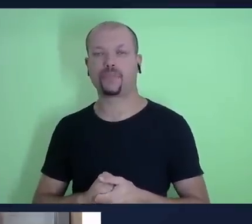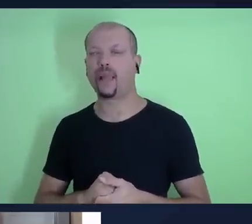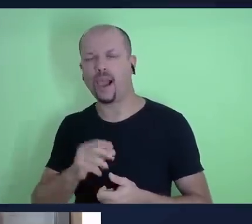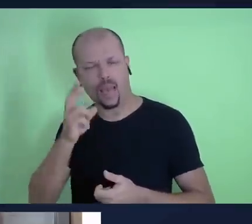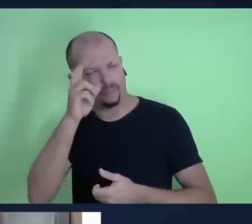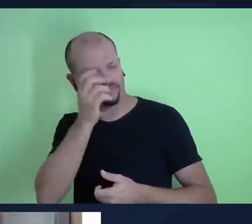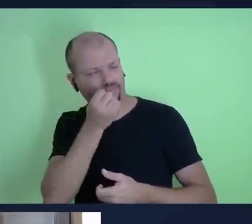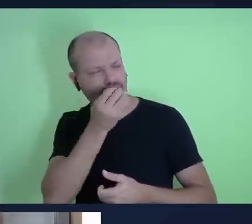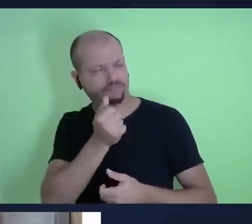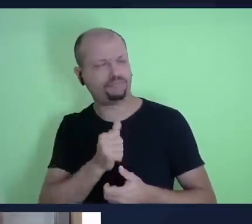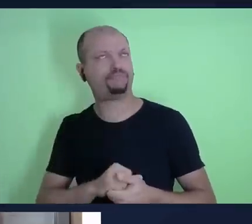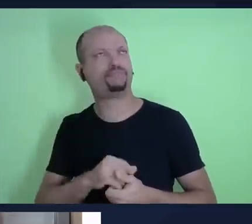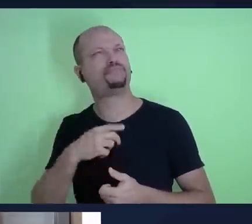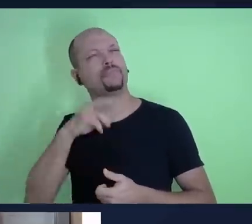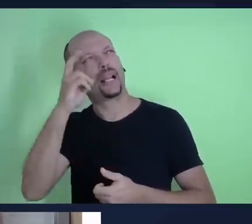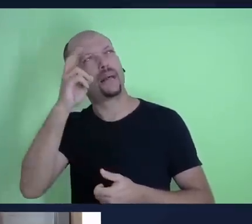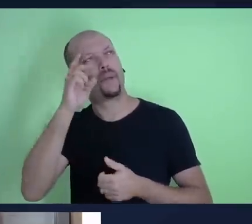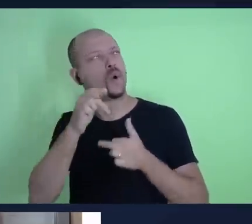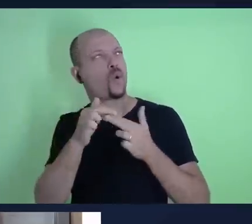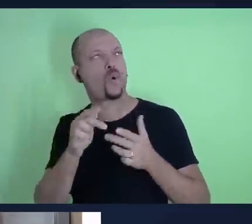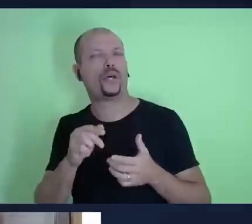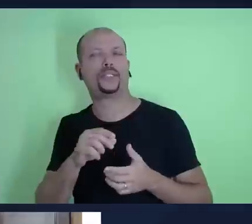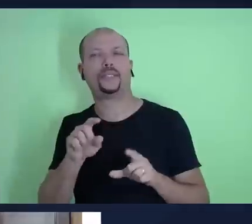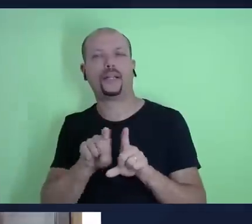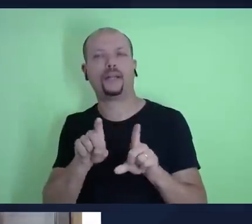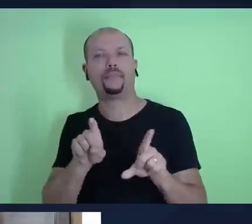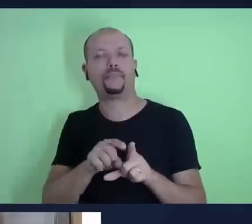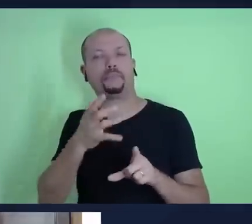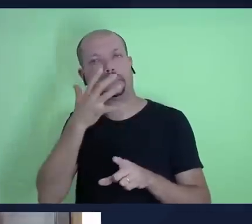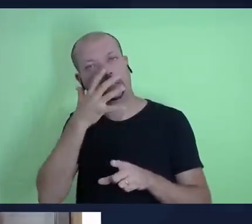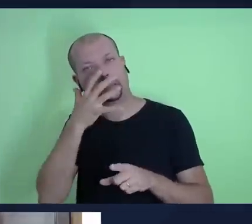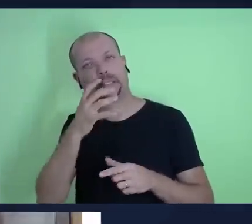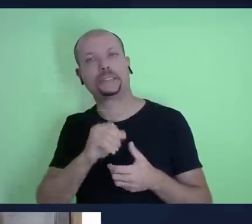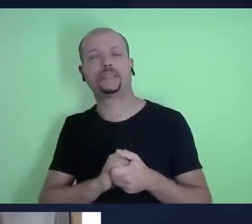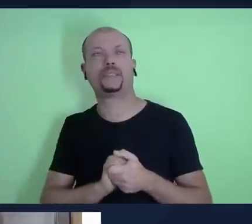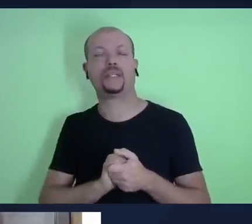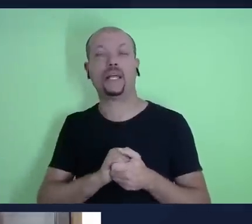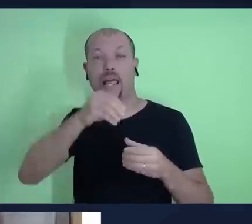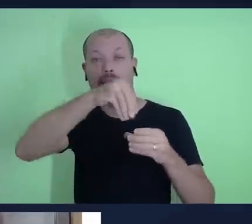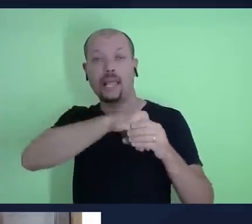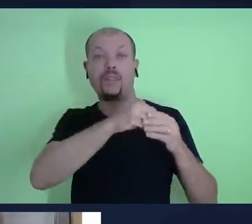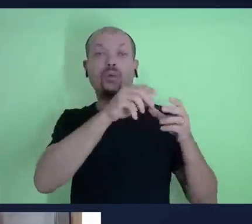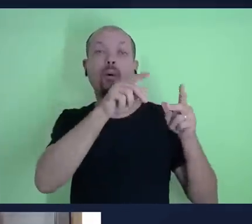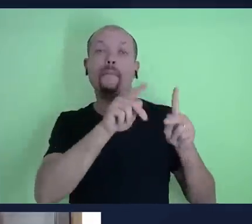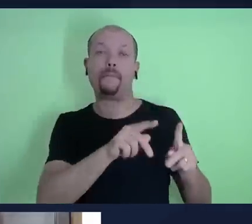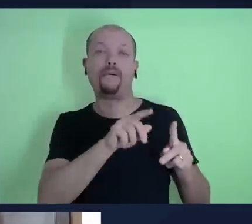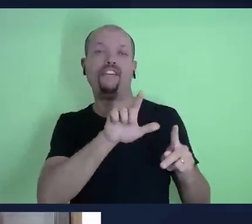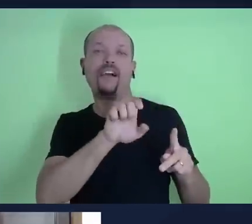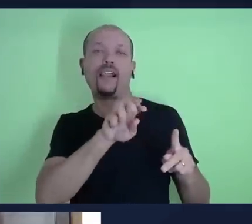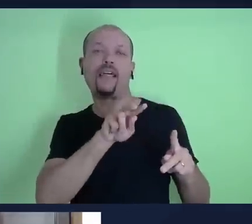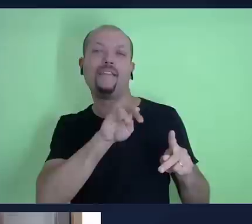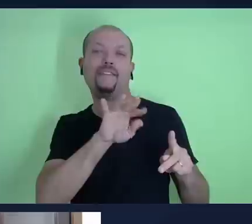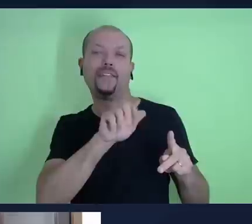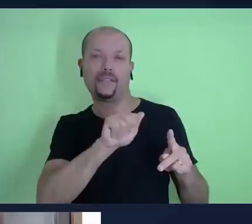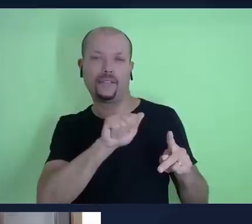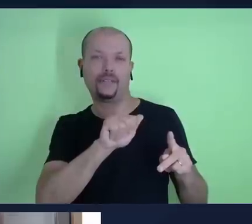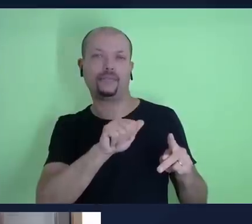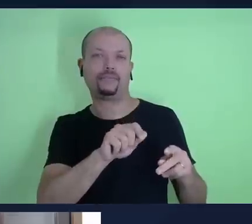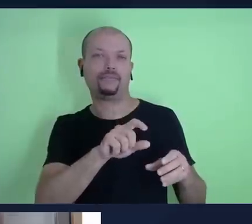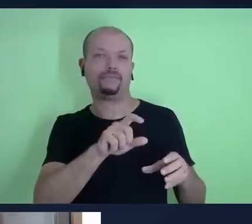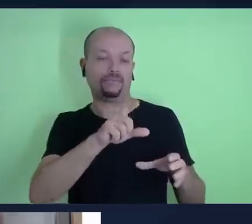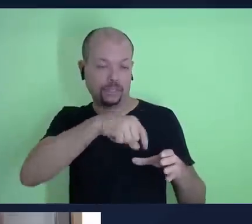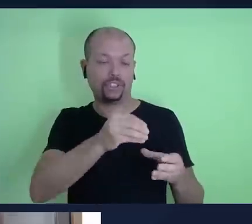eu me recordei de uma coisa aqui também, é interessante que entre os levitas, quando recebiam o dízimo, a sua